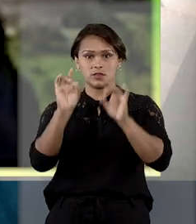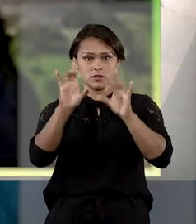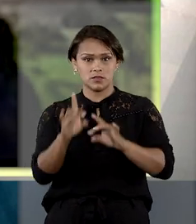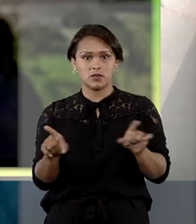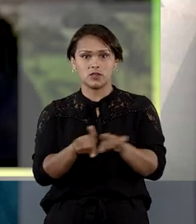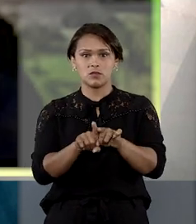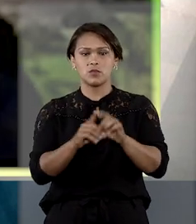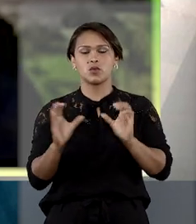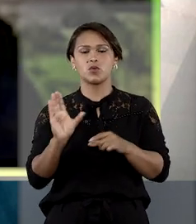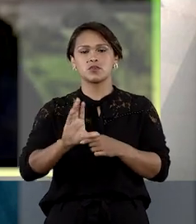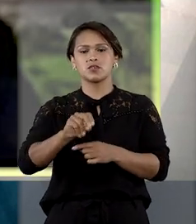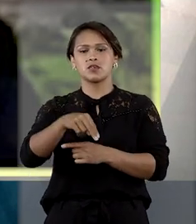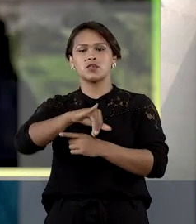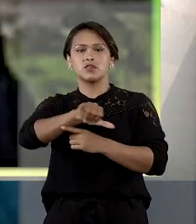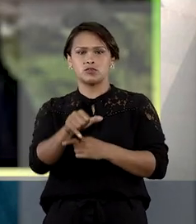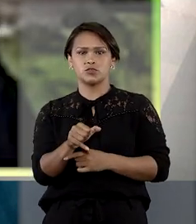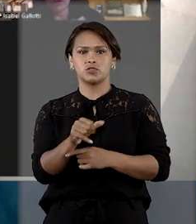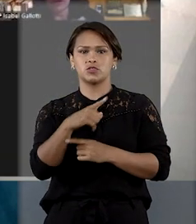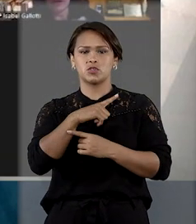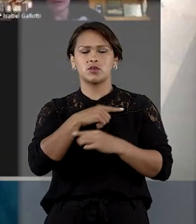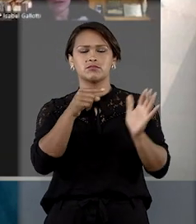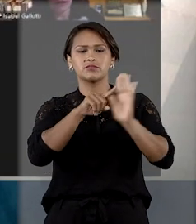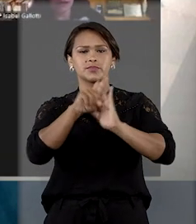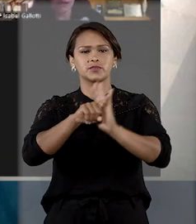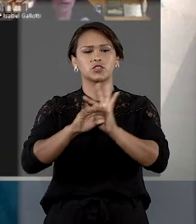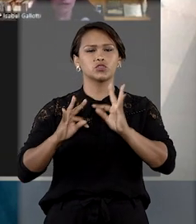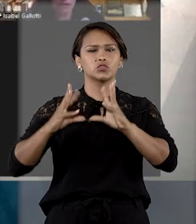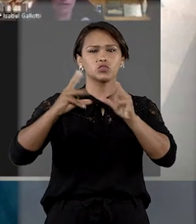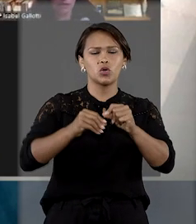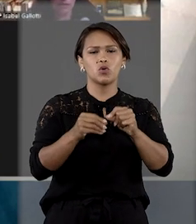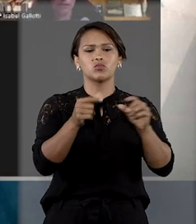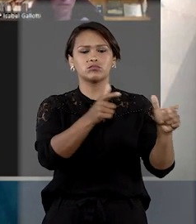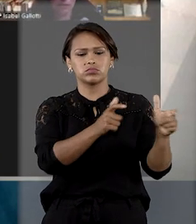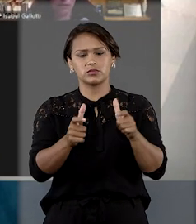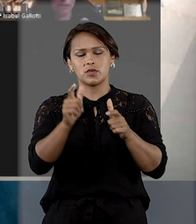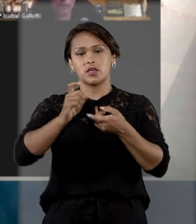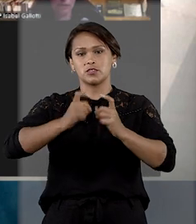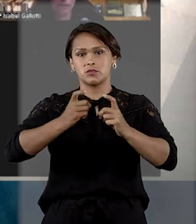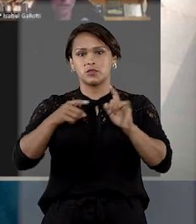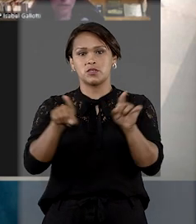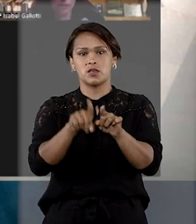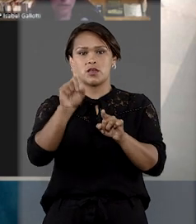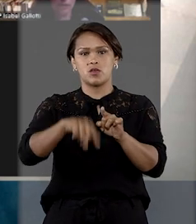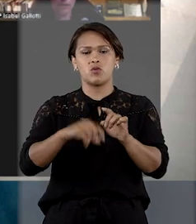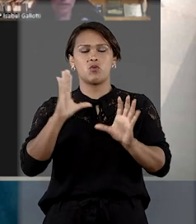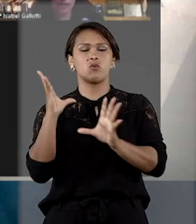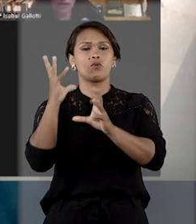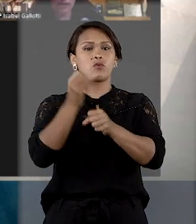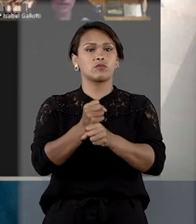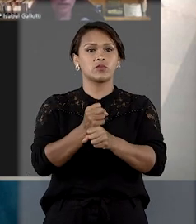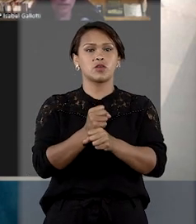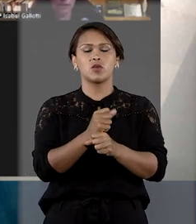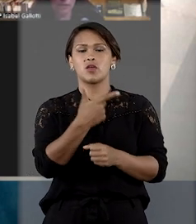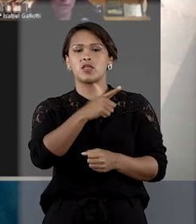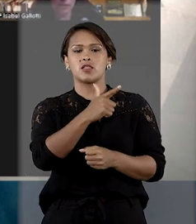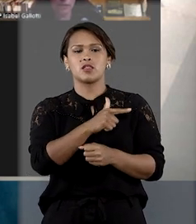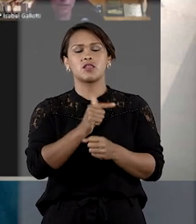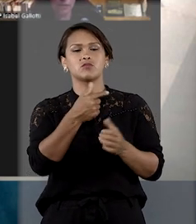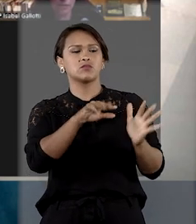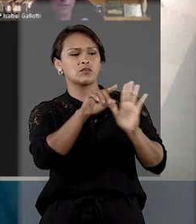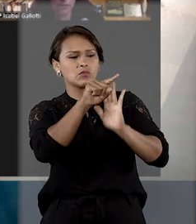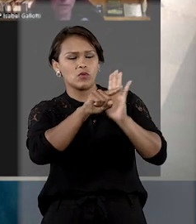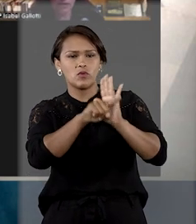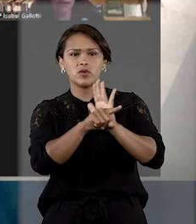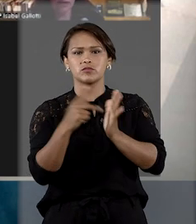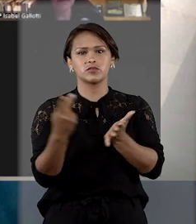destacou ainda que o Conselho Nacional de Justiça, ao examinar a questão no âmbito administrativo, concluiu pela inexistência